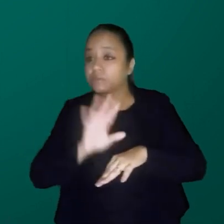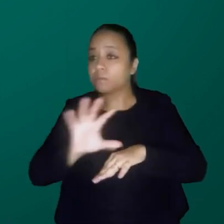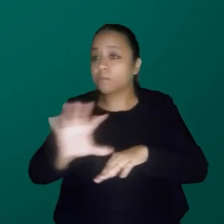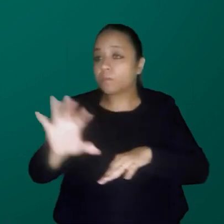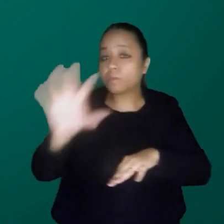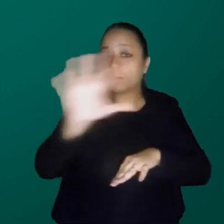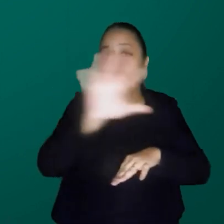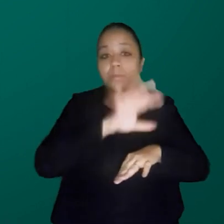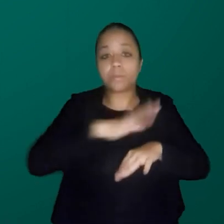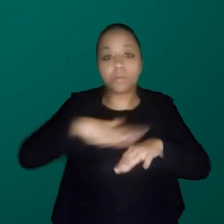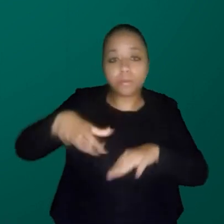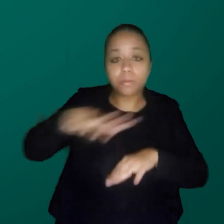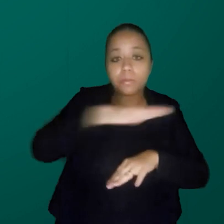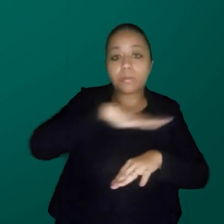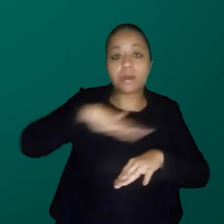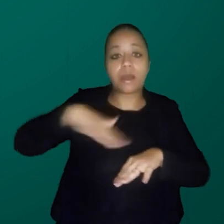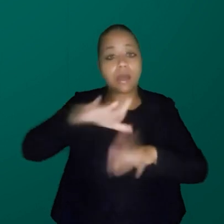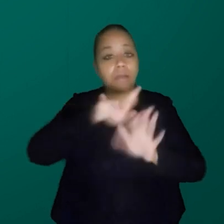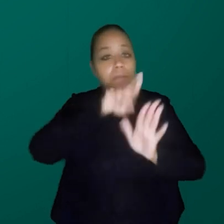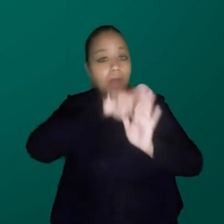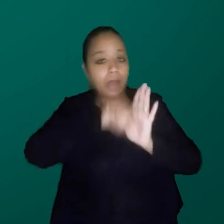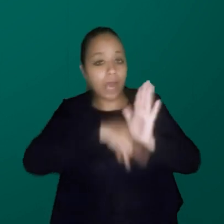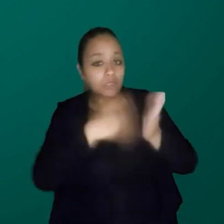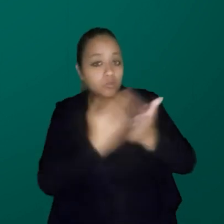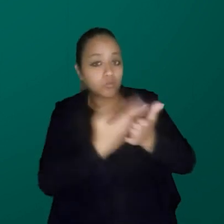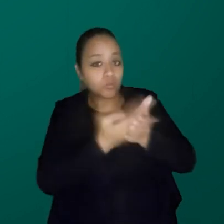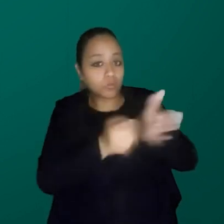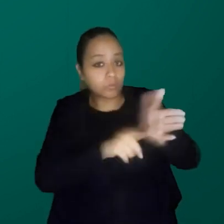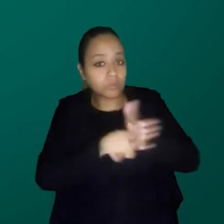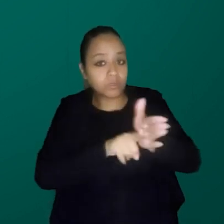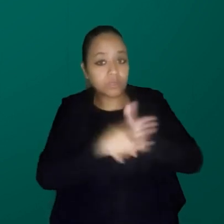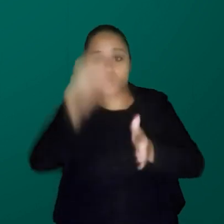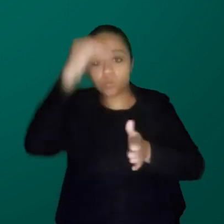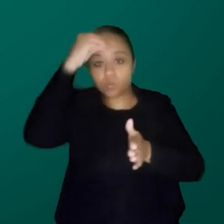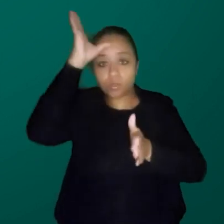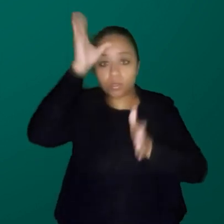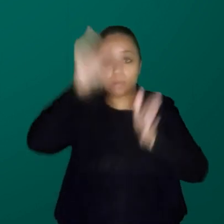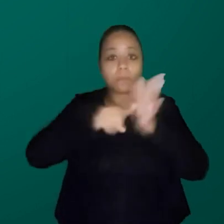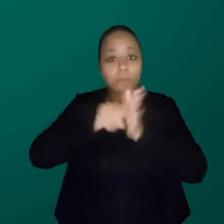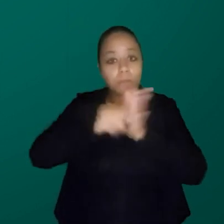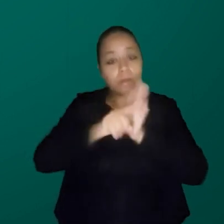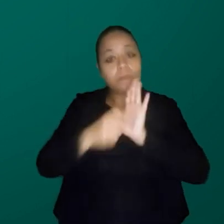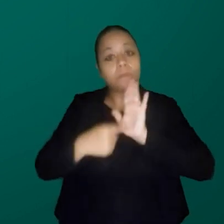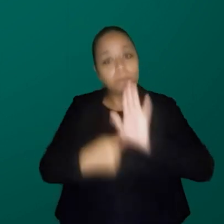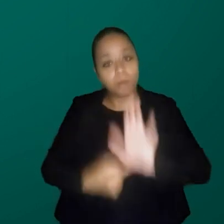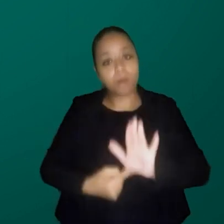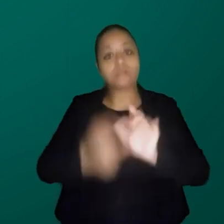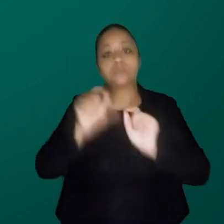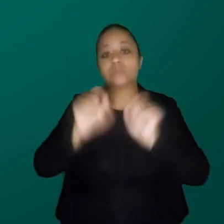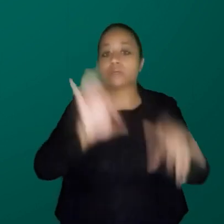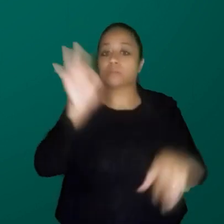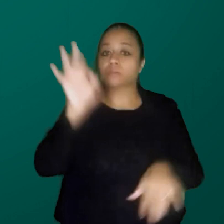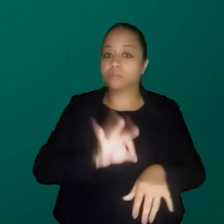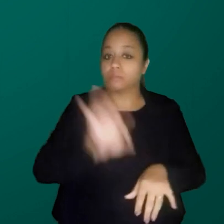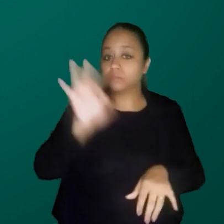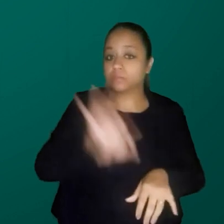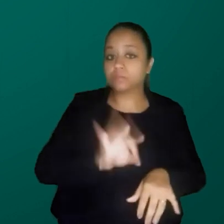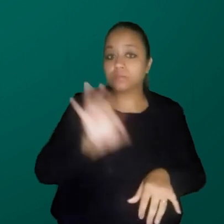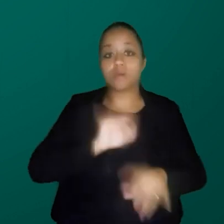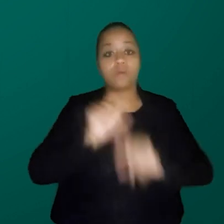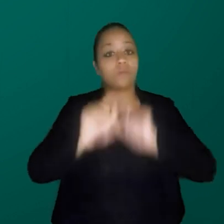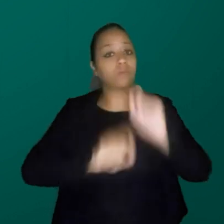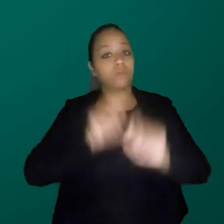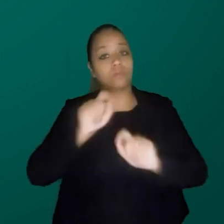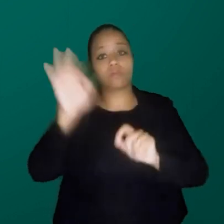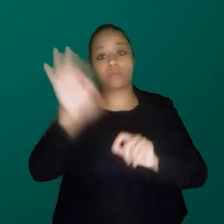conhecimento, a gente fez um trabalho em que a gente mostra o percentual, eu tinha esperança de ter ponta, mas não tem, o